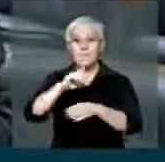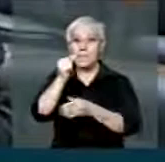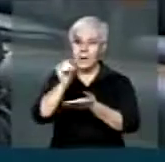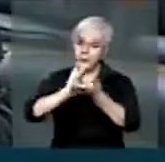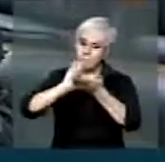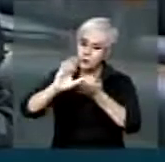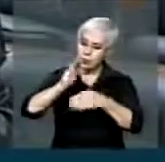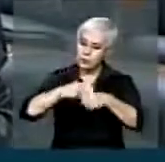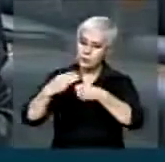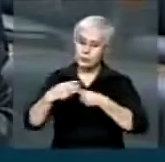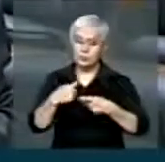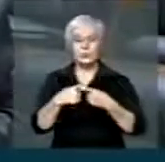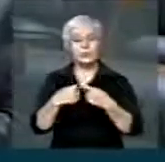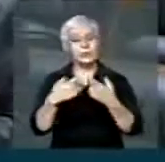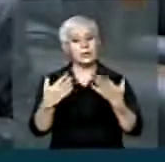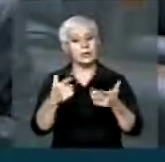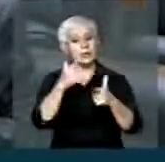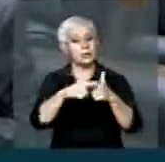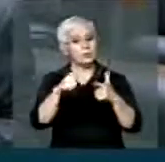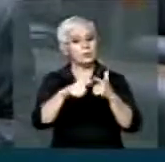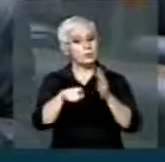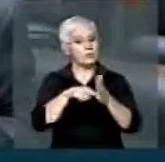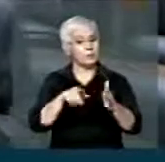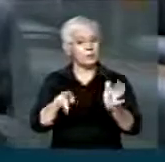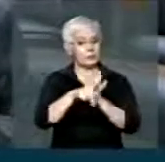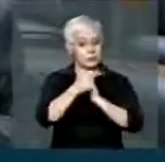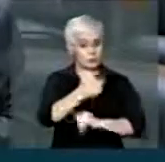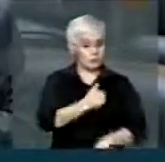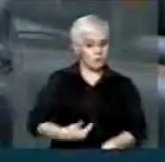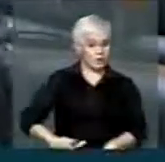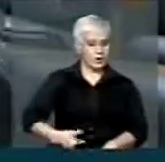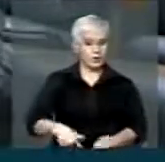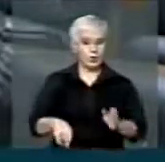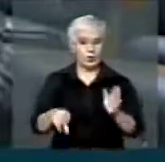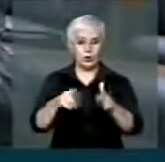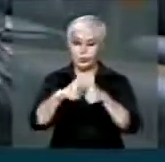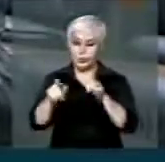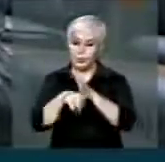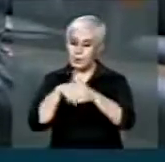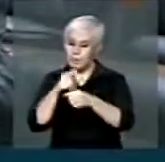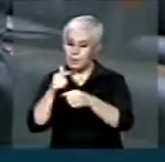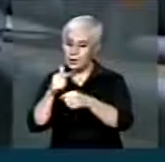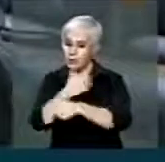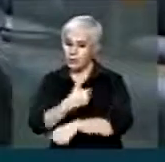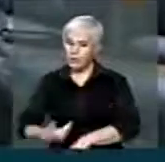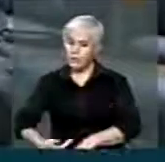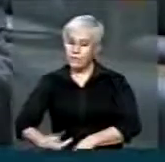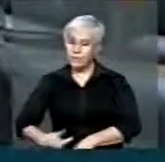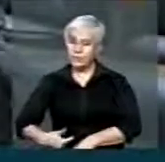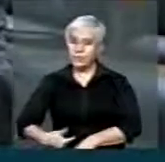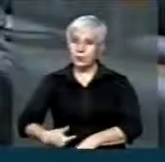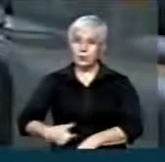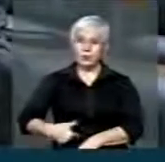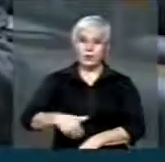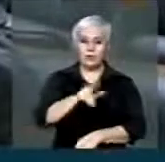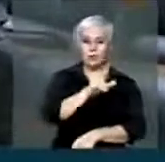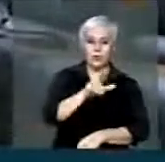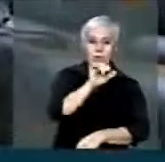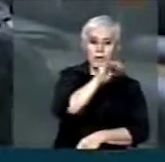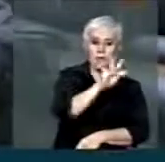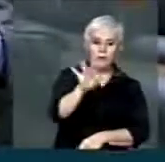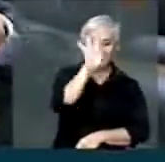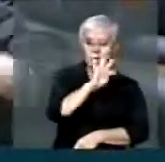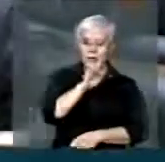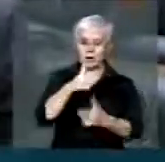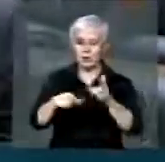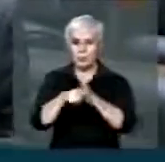os problemas, deputado, não está na União, nem no Estado está no município, lá que falta saúde, água, esgoto,